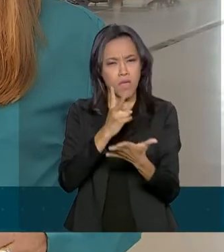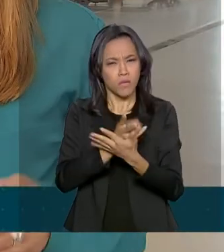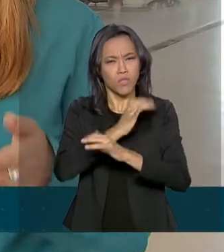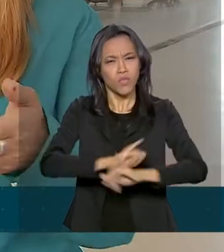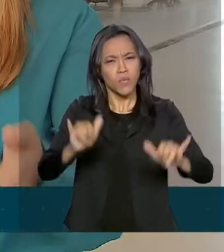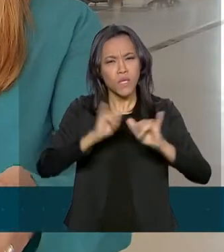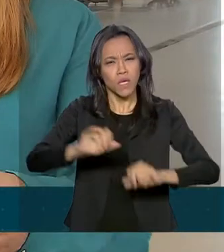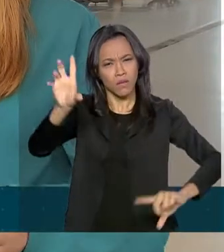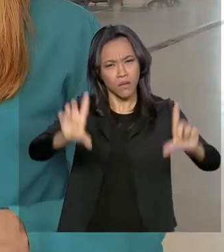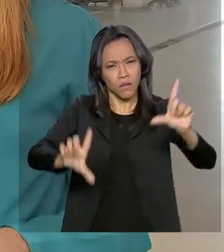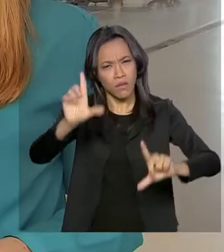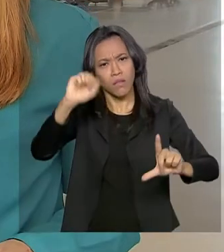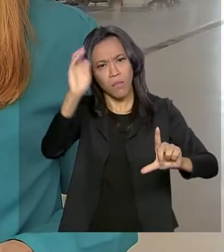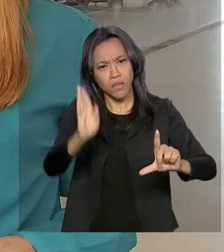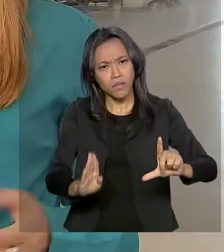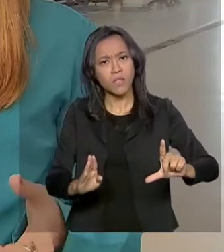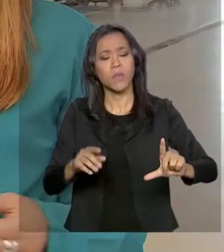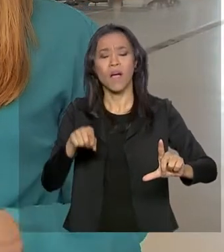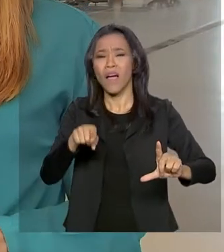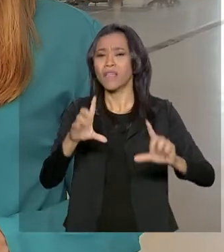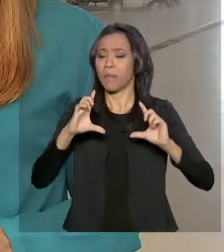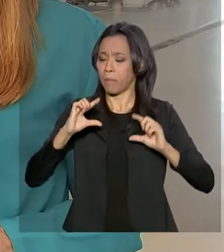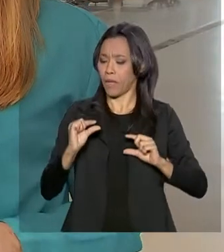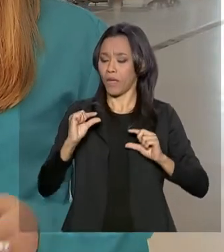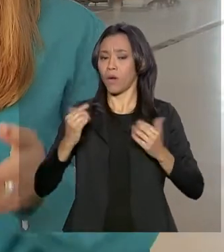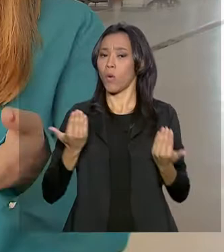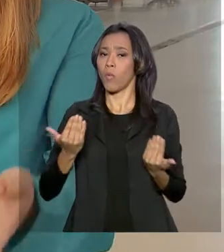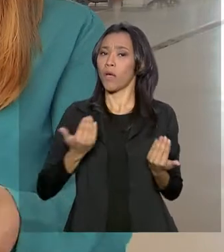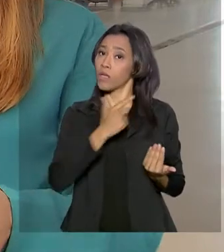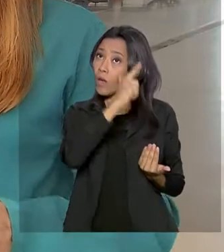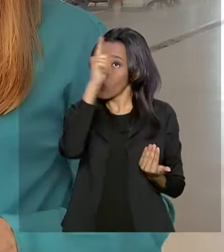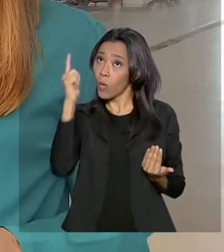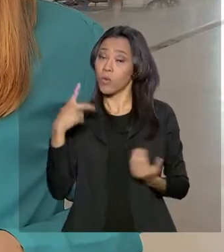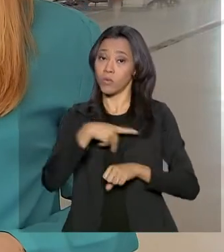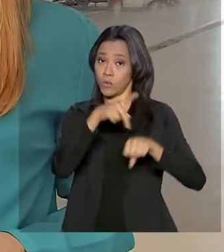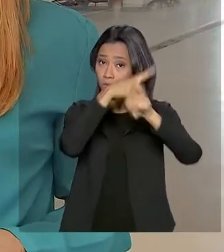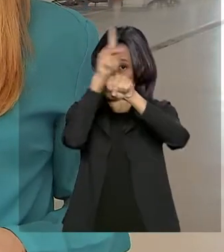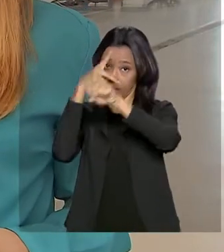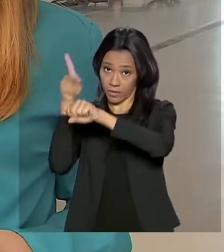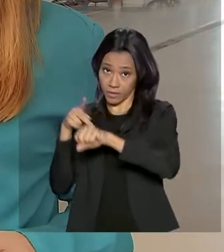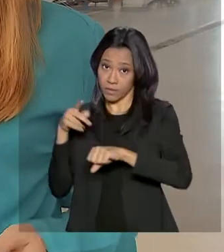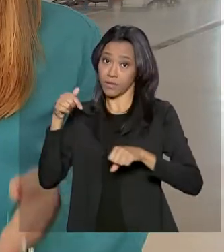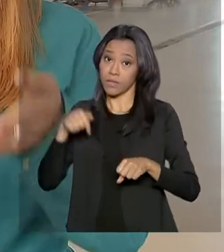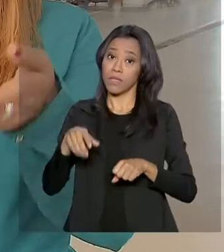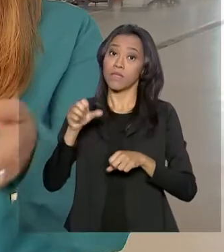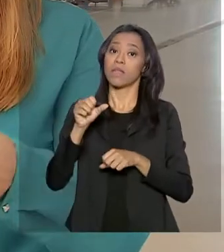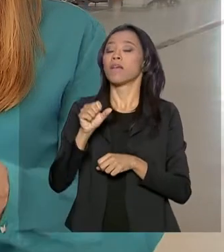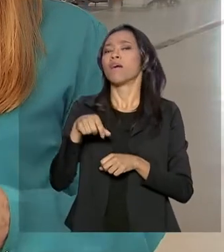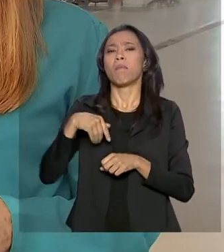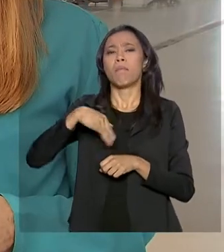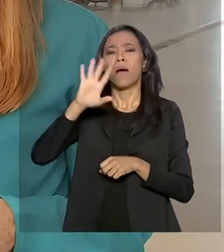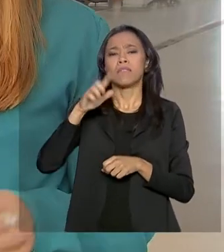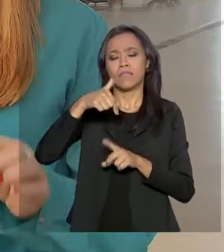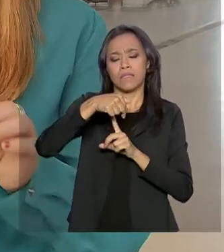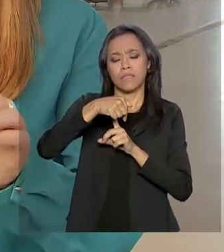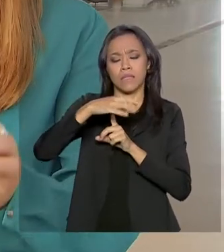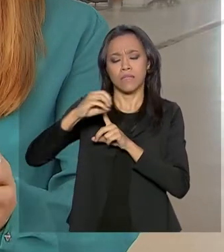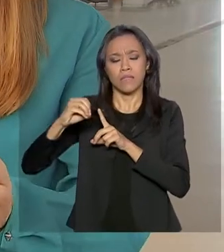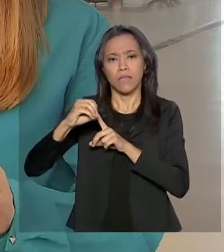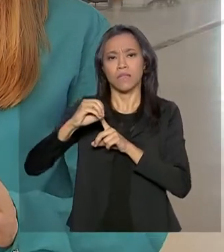no Brasil ainda é pequeno em relação a outros países. Segundo a Senacom, das mais de 700 campanhas